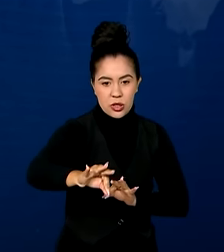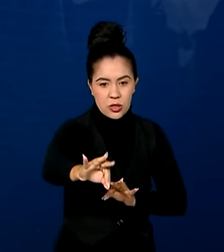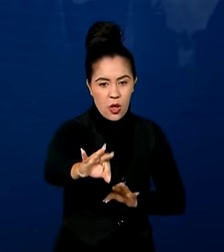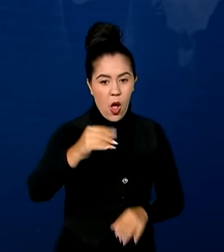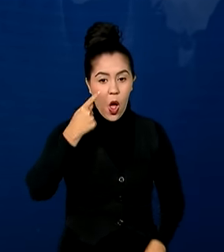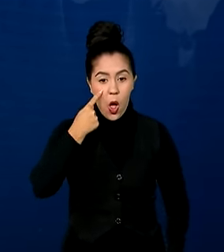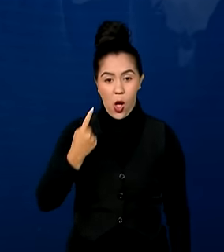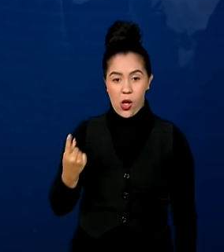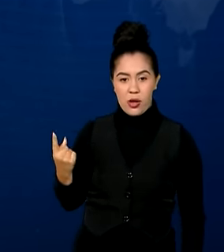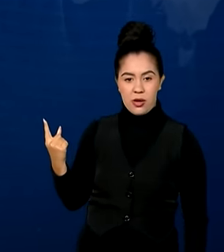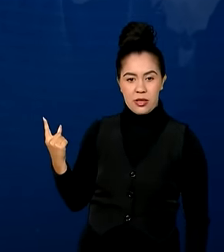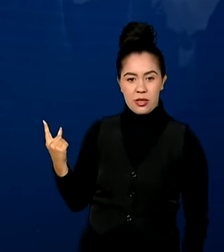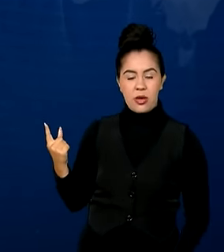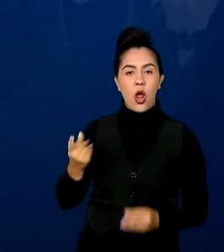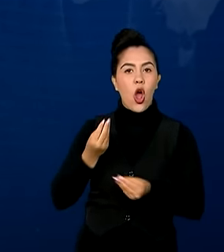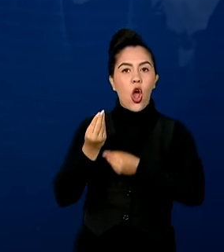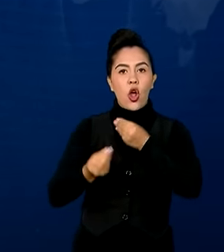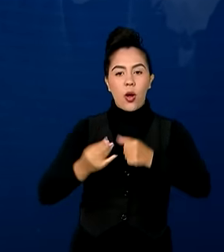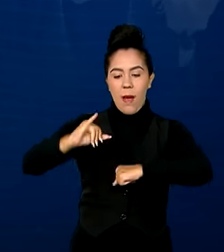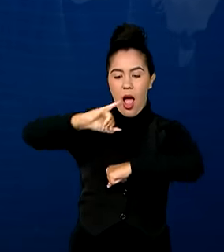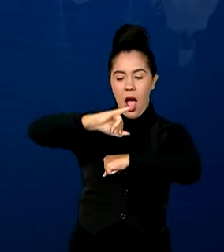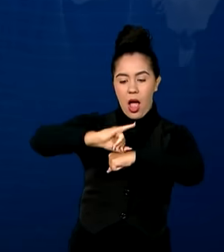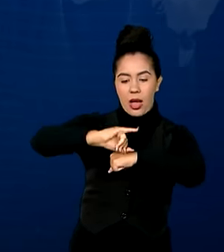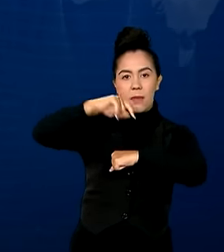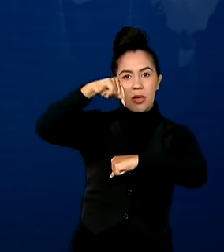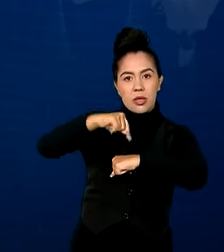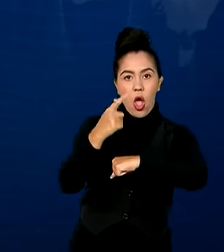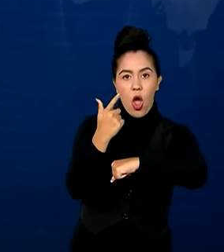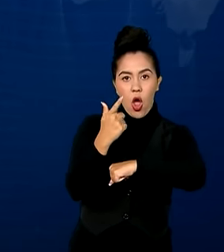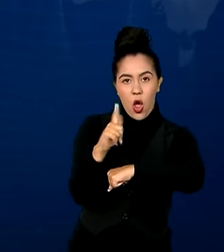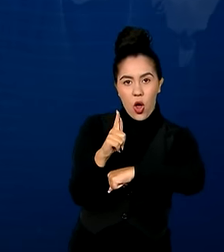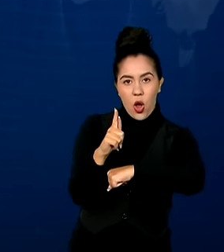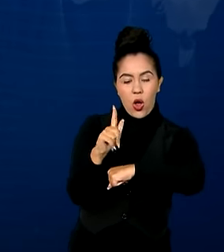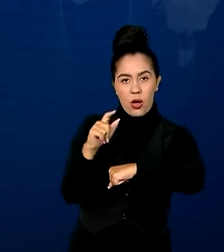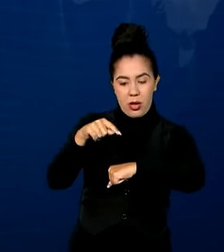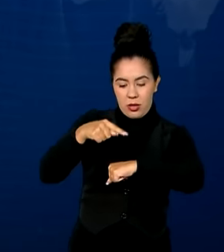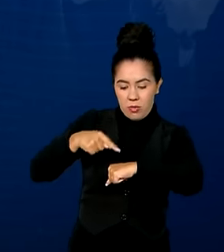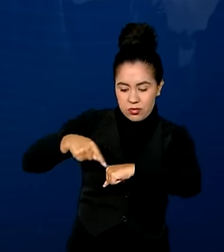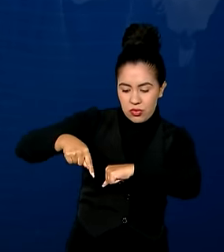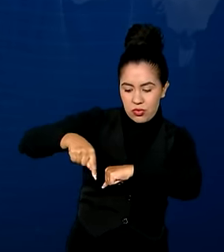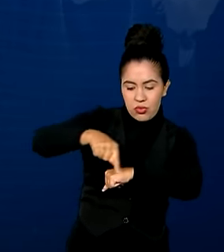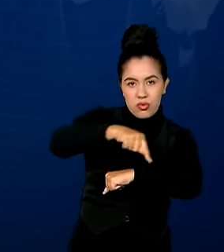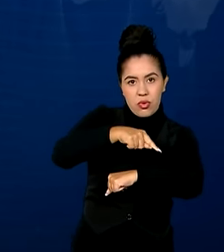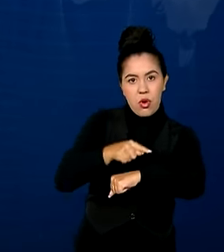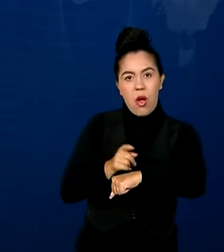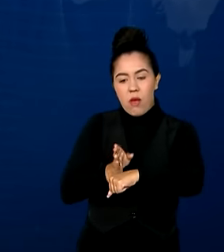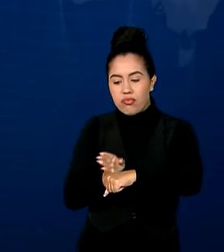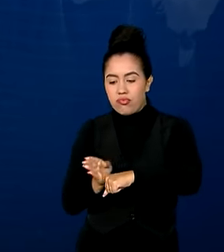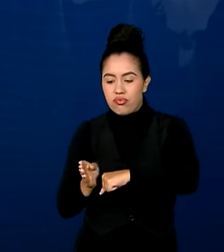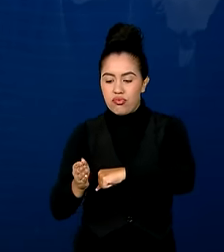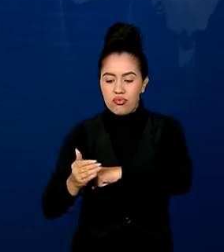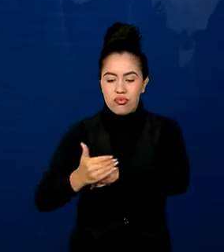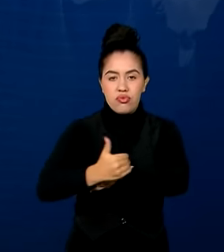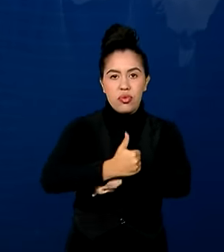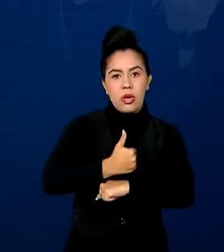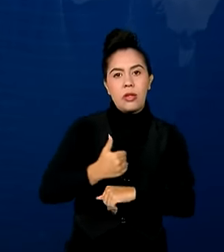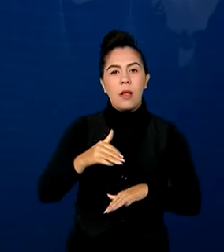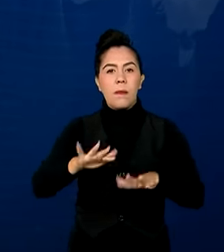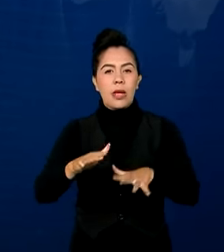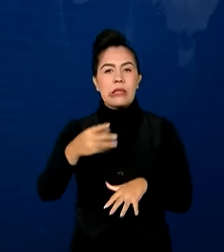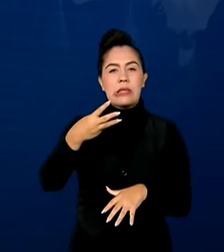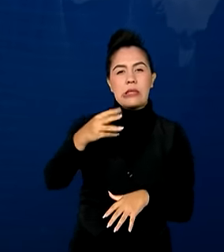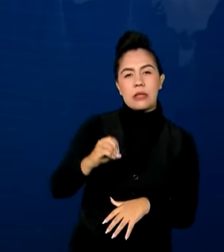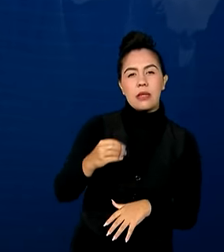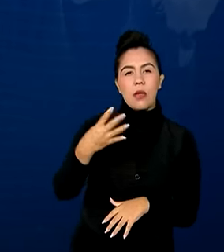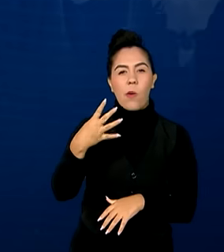vai cruzar a capital goiana de ponta a ponta e deve atender de 30 a 40 mil passageiros por dia. O